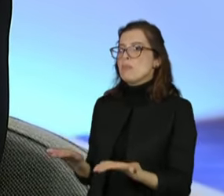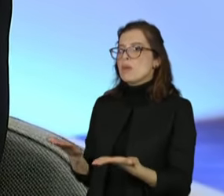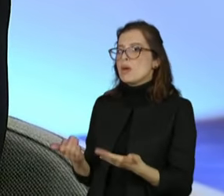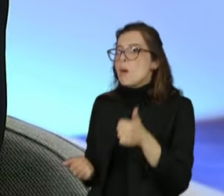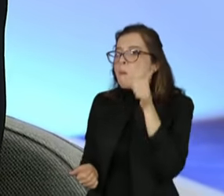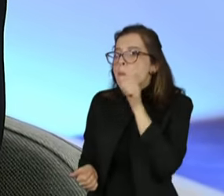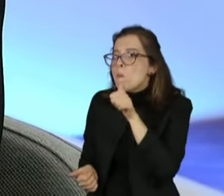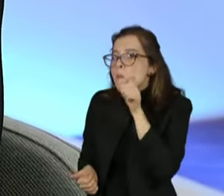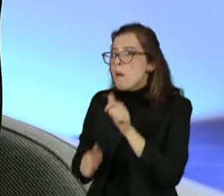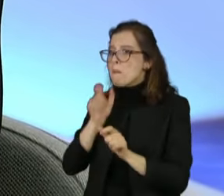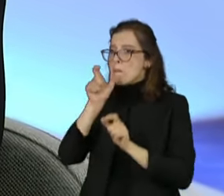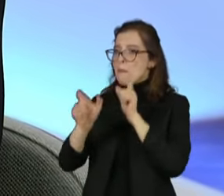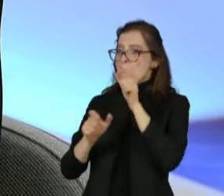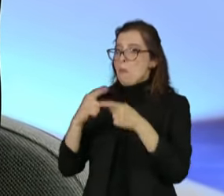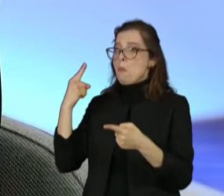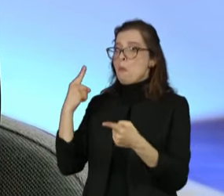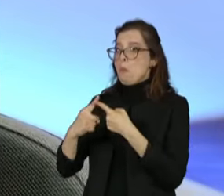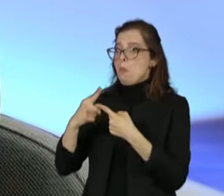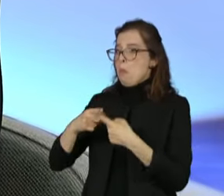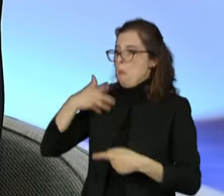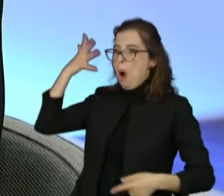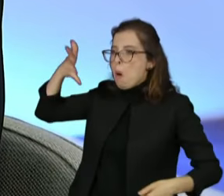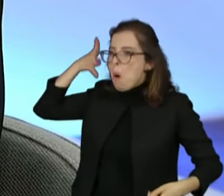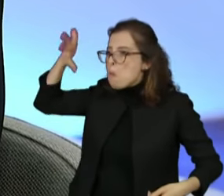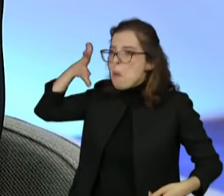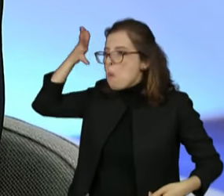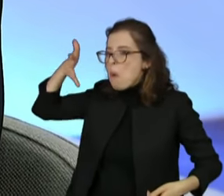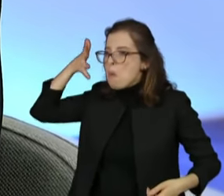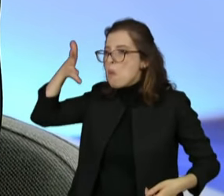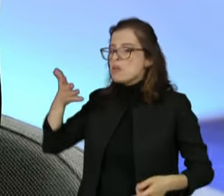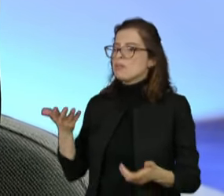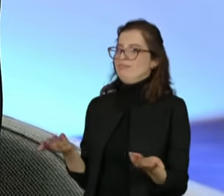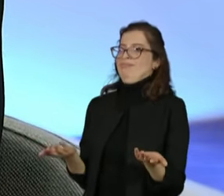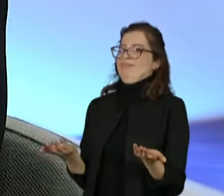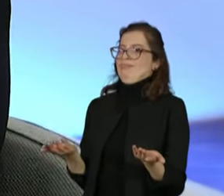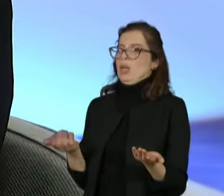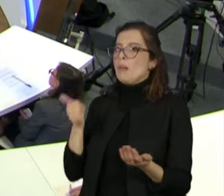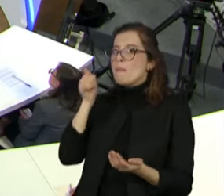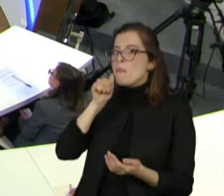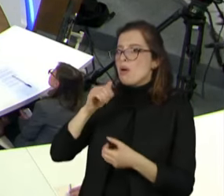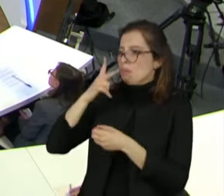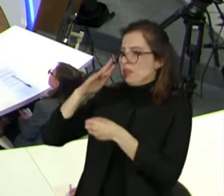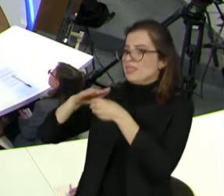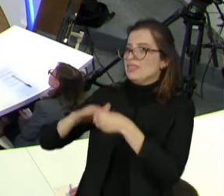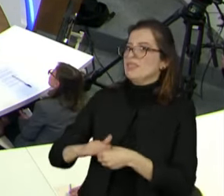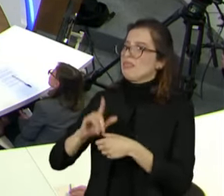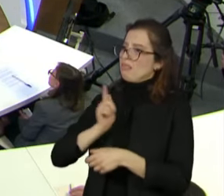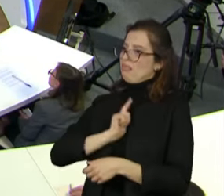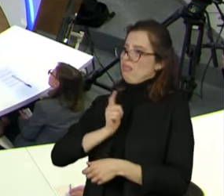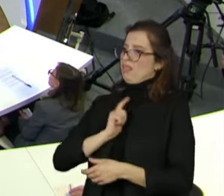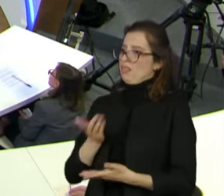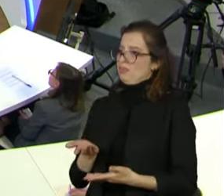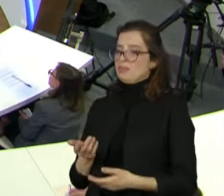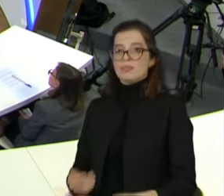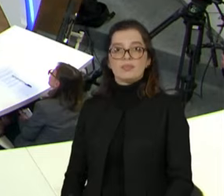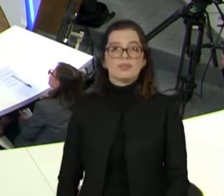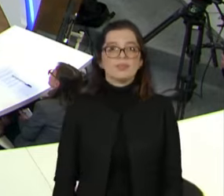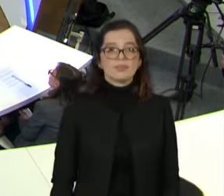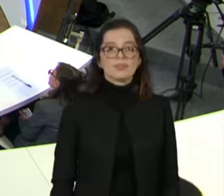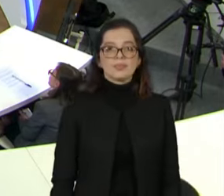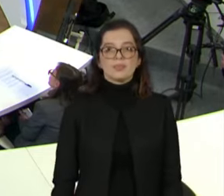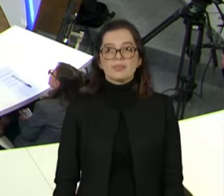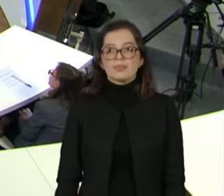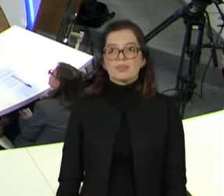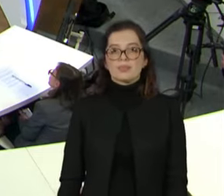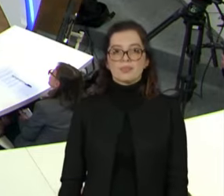gracejo ele diminui a mulher na sua condição de ser. Renato. Boa noite, senadora. Tudo bem? Senadora, na sua